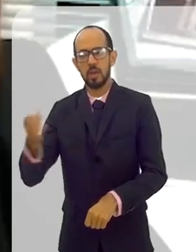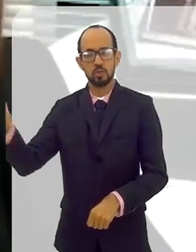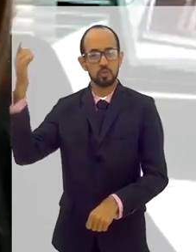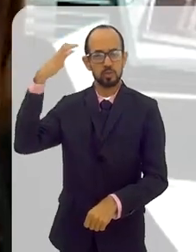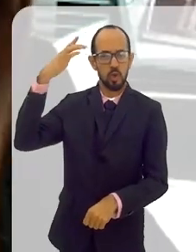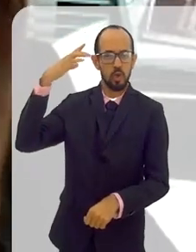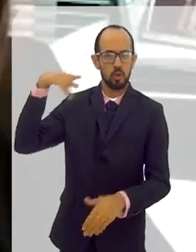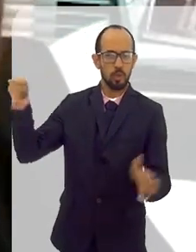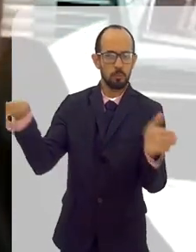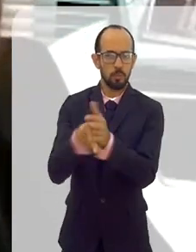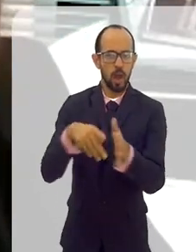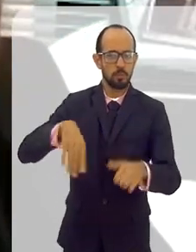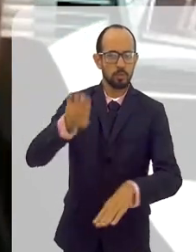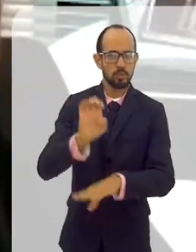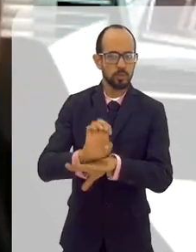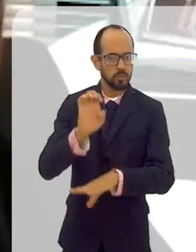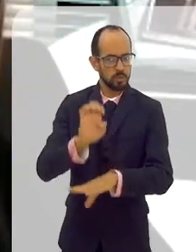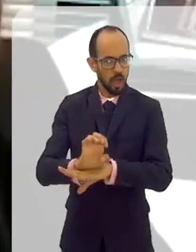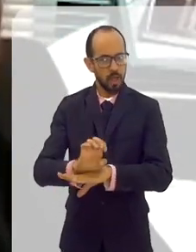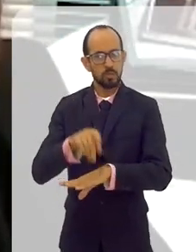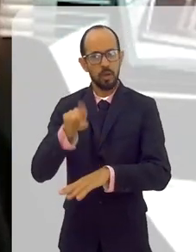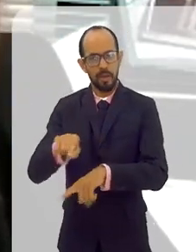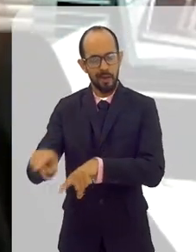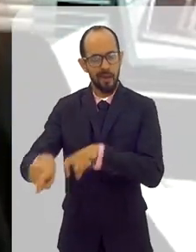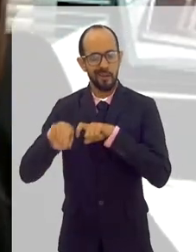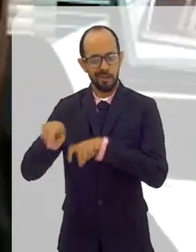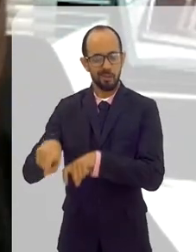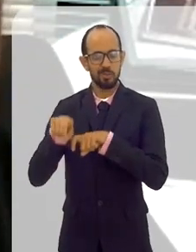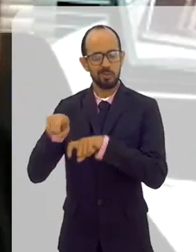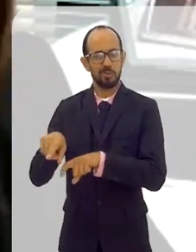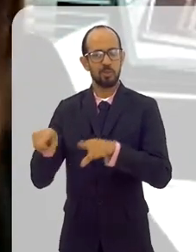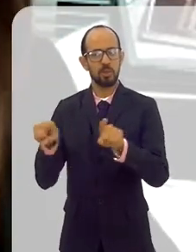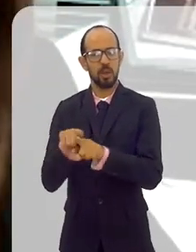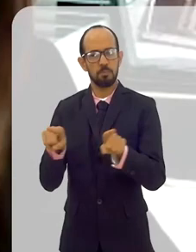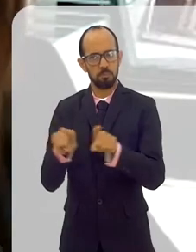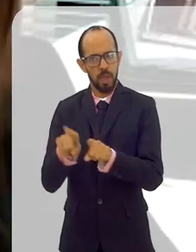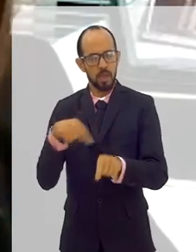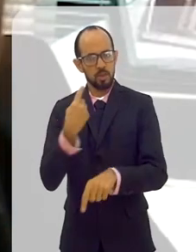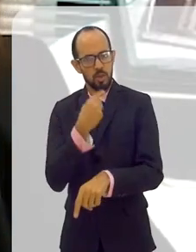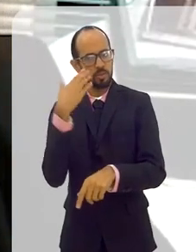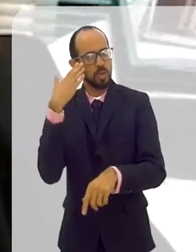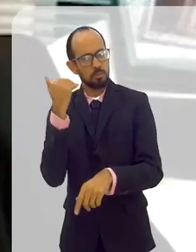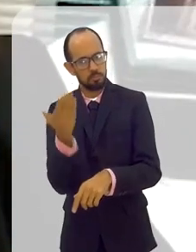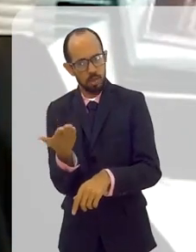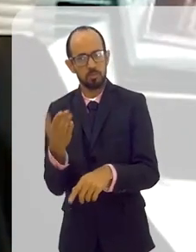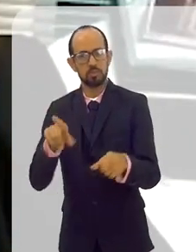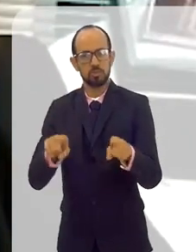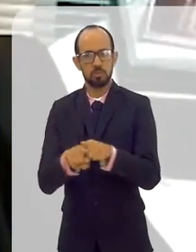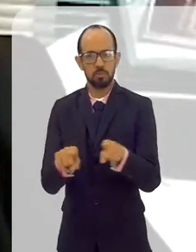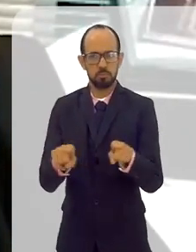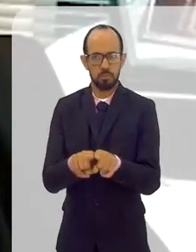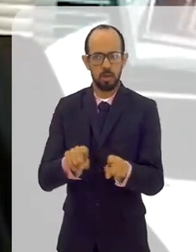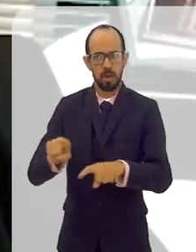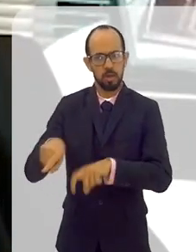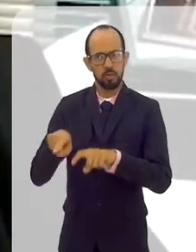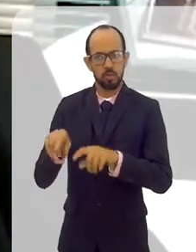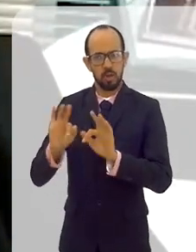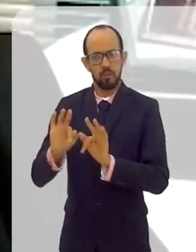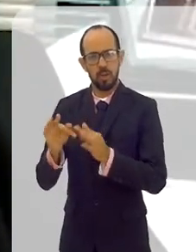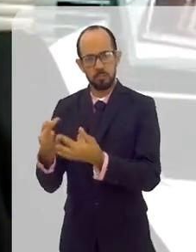Quais serão as vocações do Estado do Rio de Janeiro? Sem dúvida nenhuma, a agricultura é uma delas, nós sabemos disso.